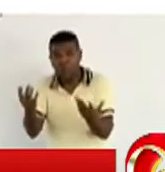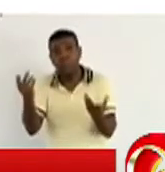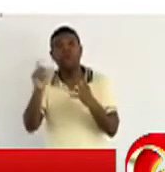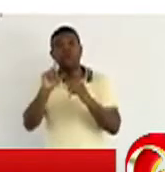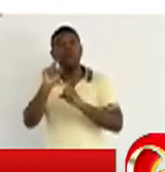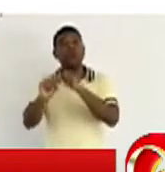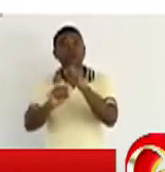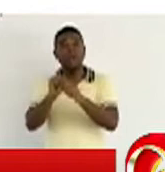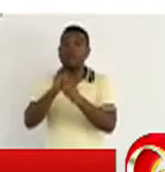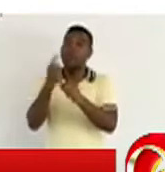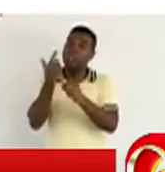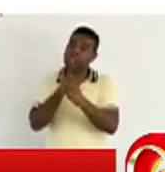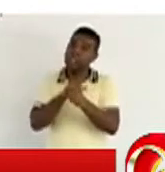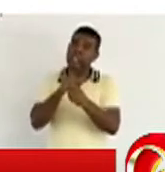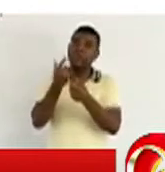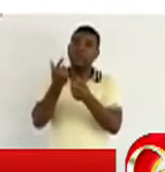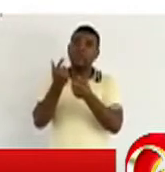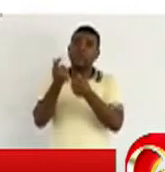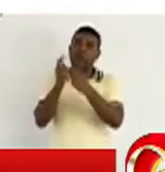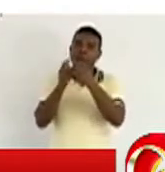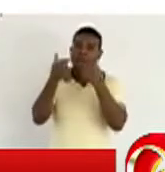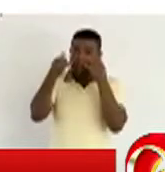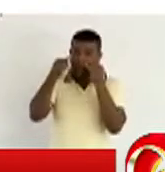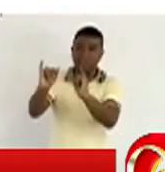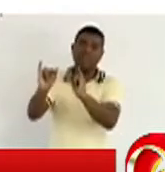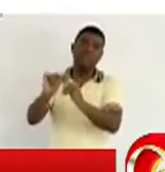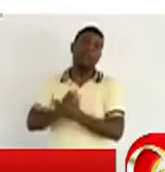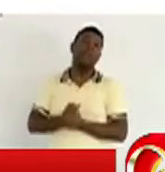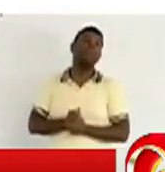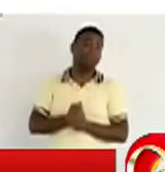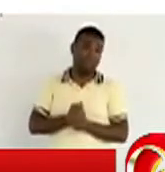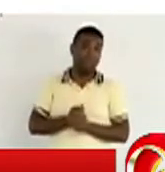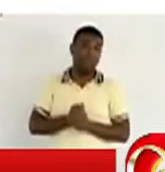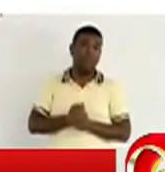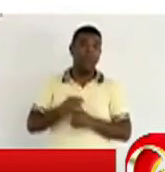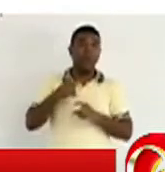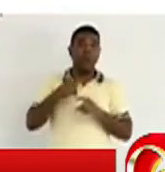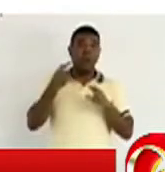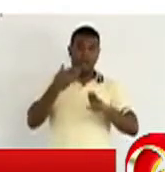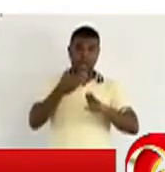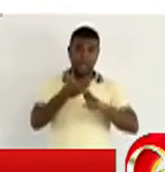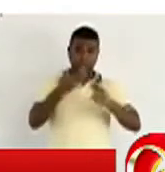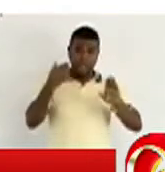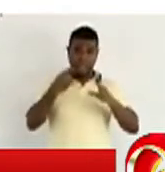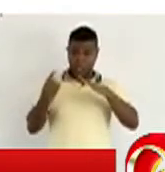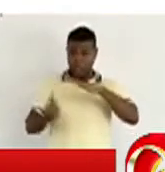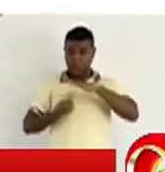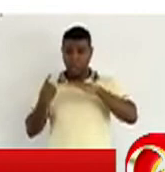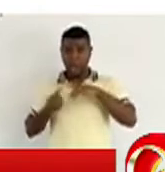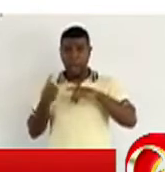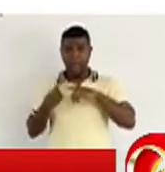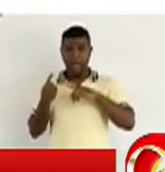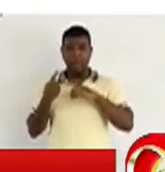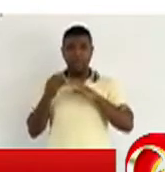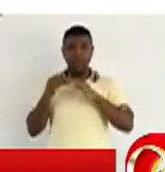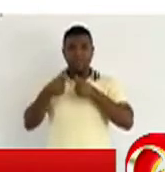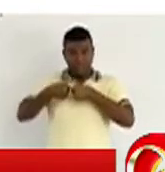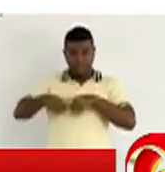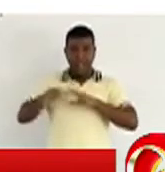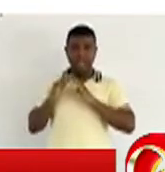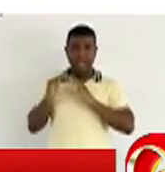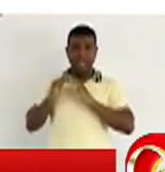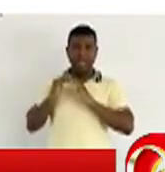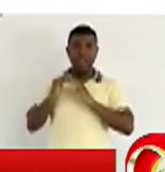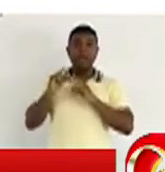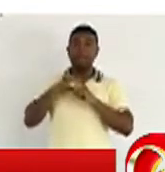da intensidade, de algumas formas até, mas pensar que é possível passar por essa epidemia sem